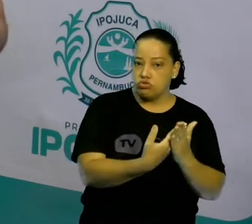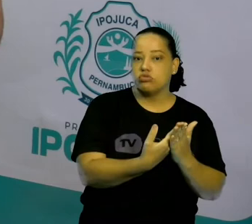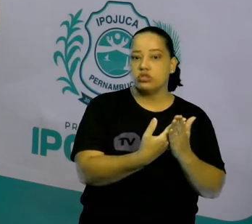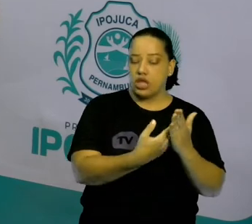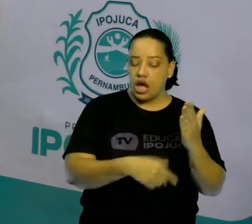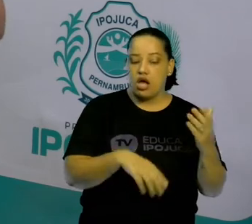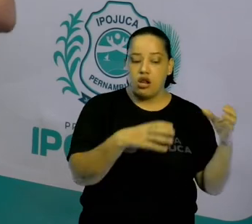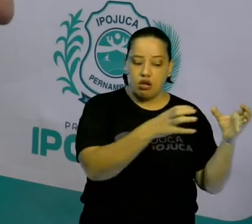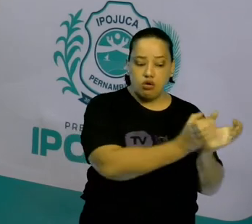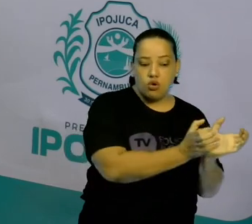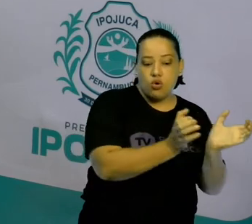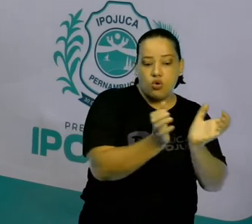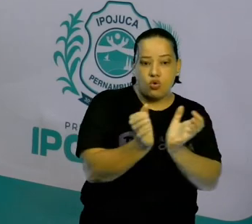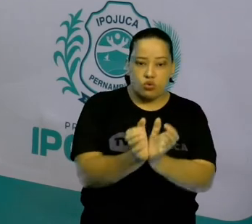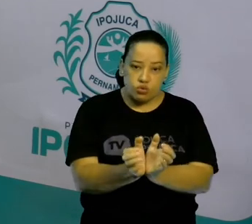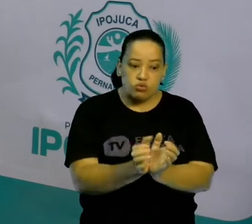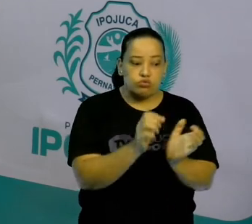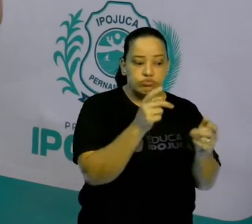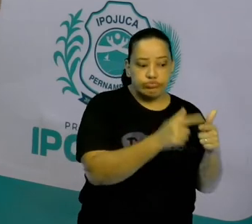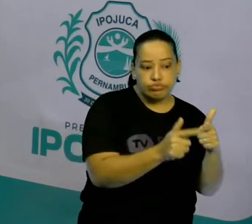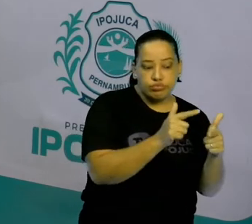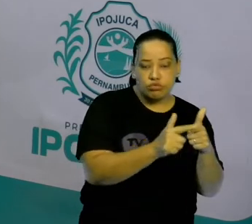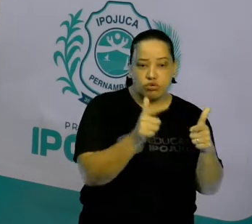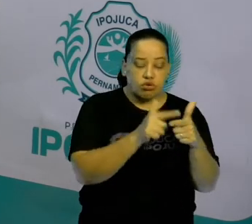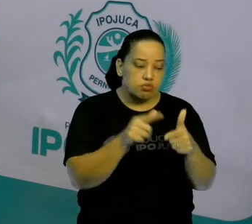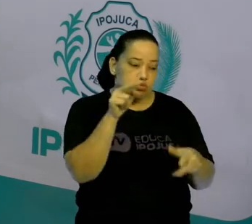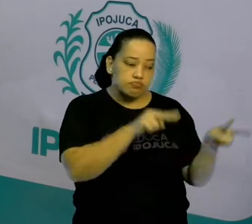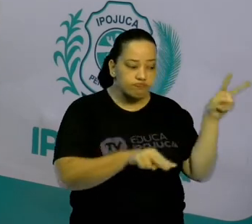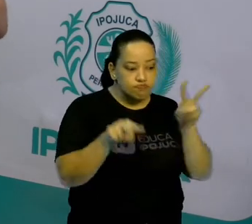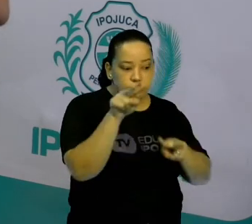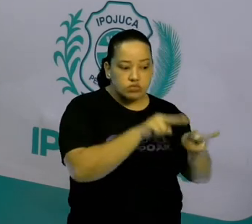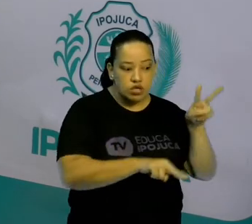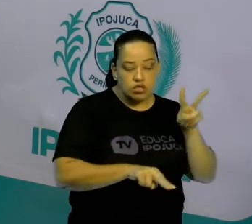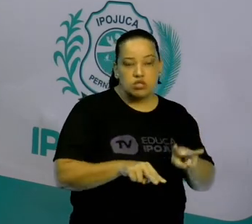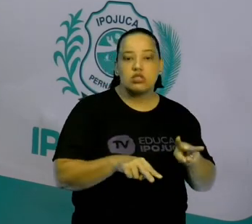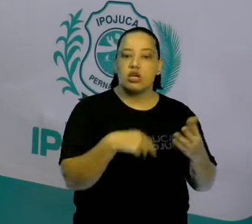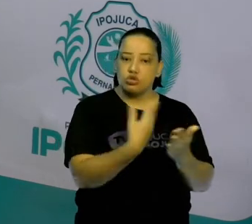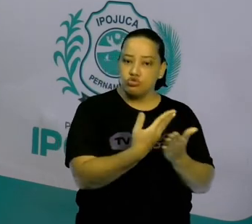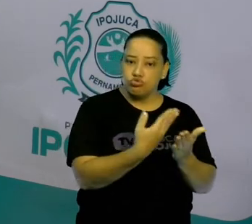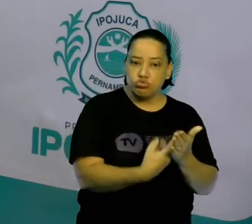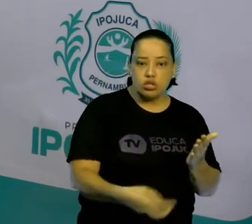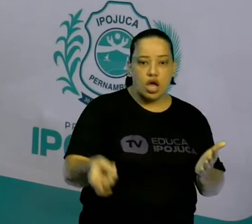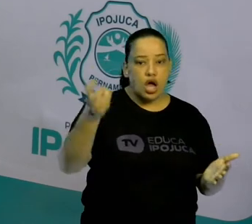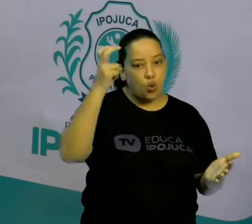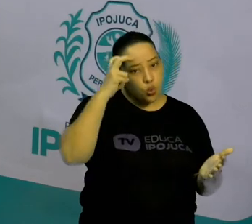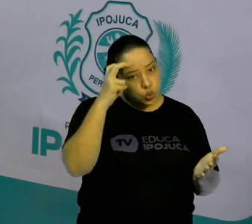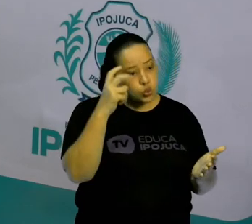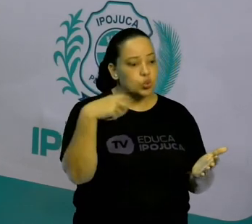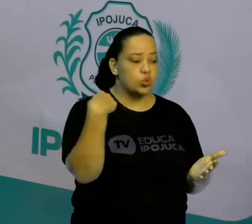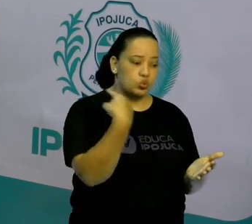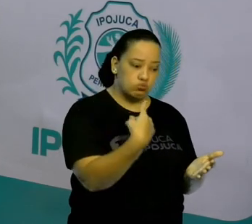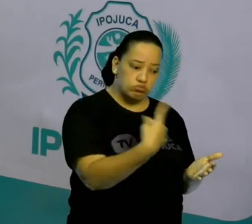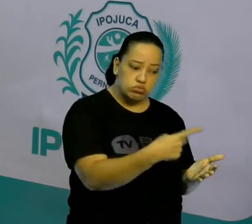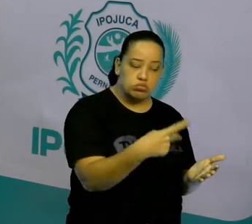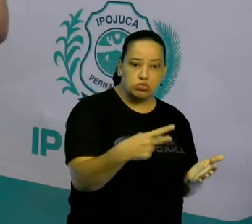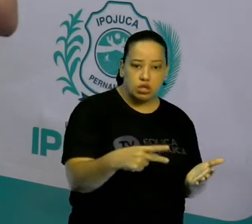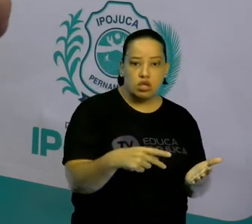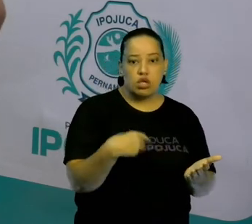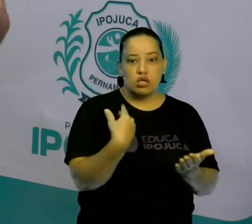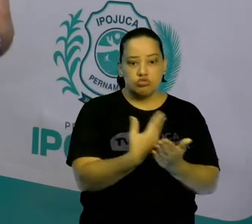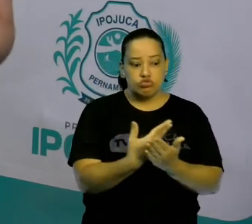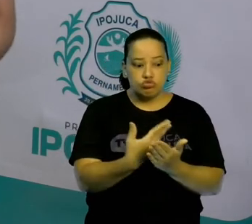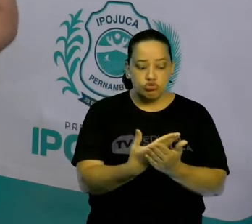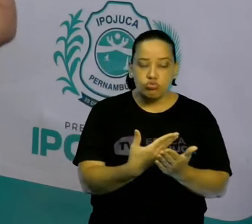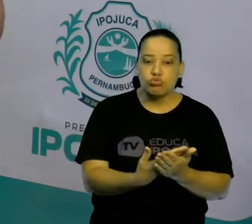classes. Então, ela vai propor que nós fizéssemos estudos culturais, que nós utilizássemos fontes